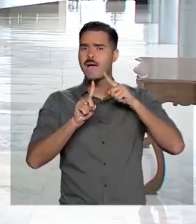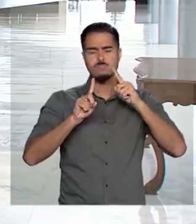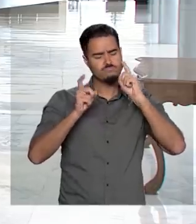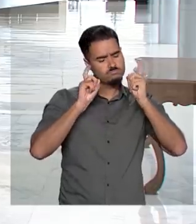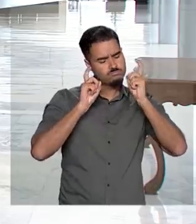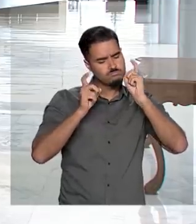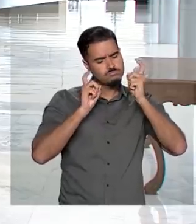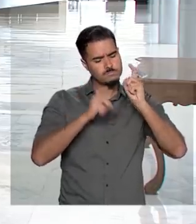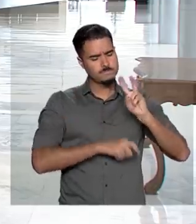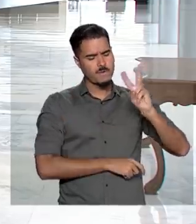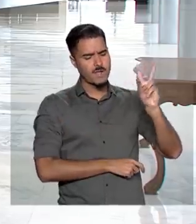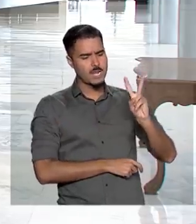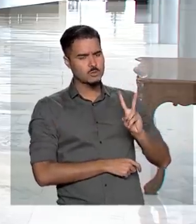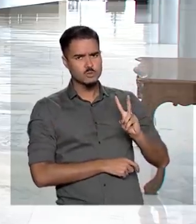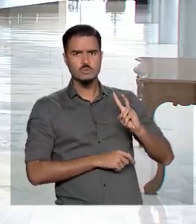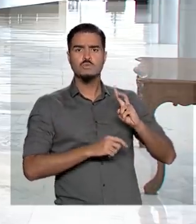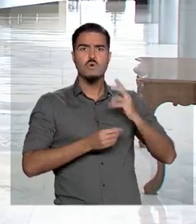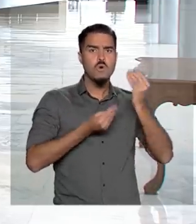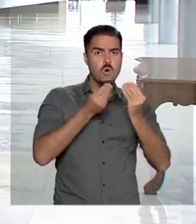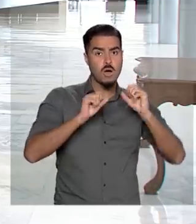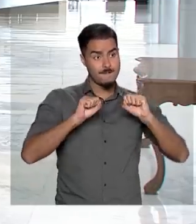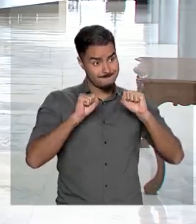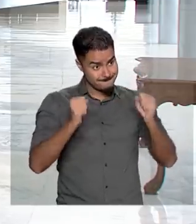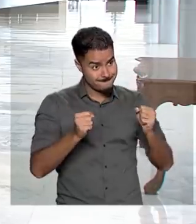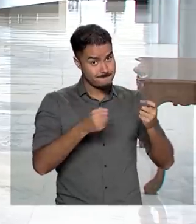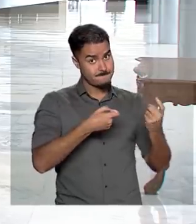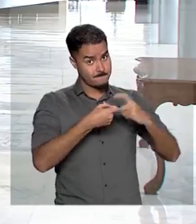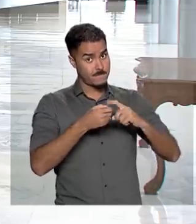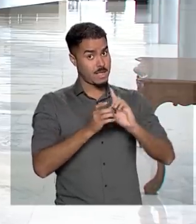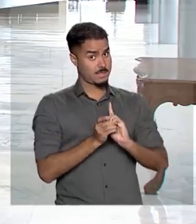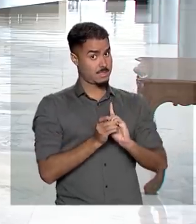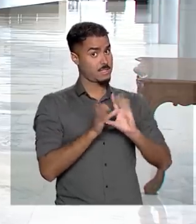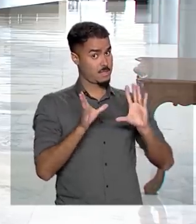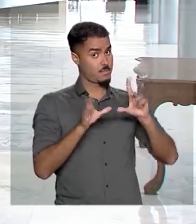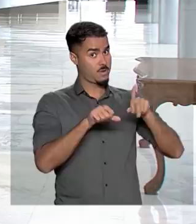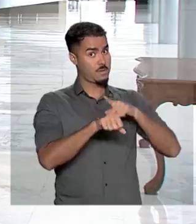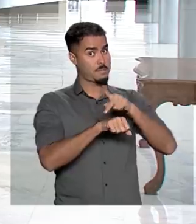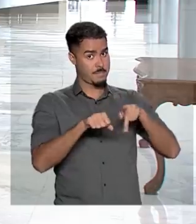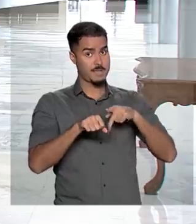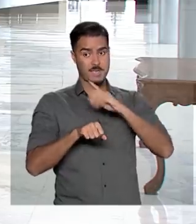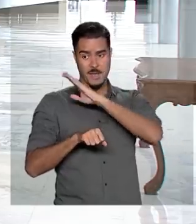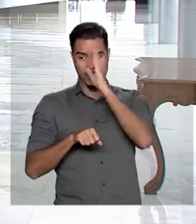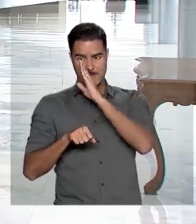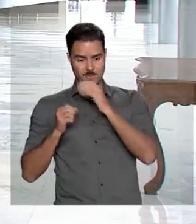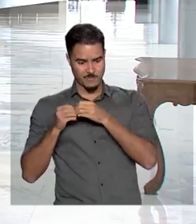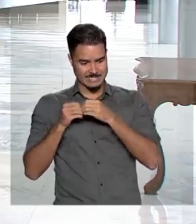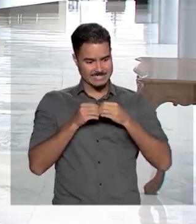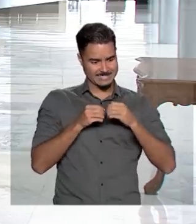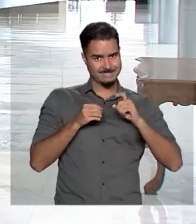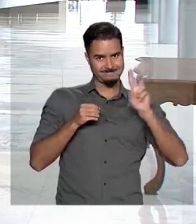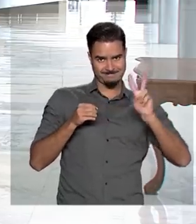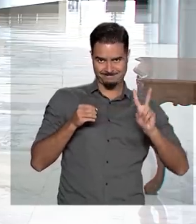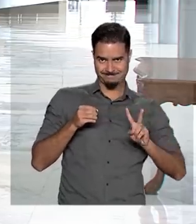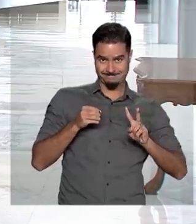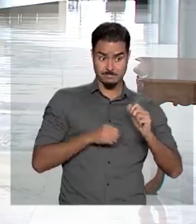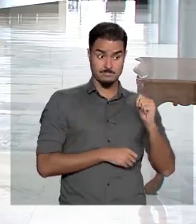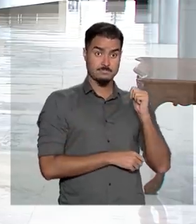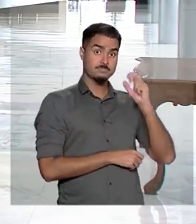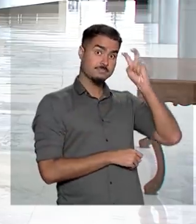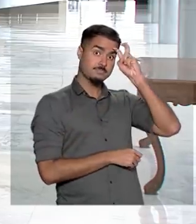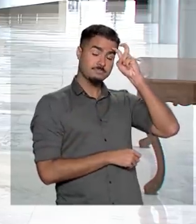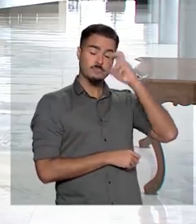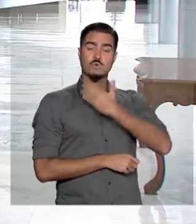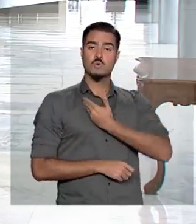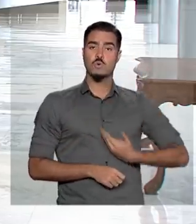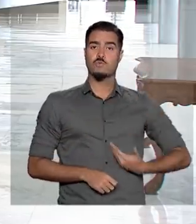Venezuela e medidas para o restabelecimento da democracia no país vizinho. Na última quinta-feira, o governo